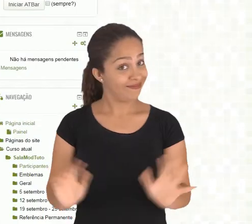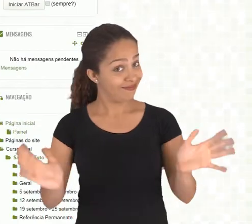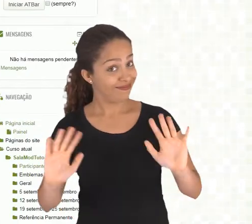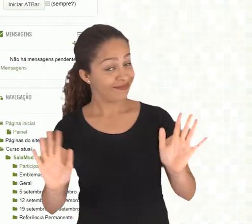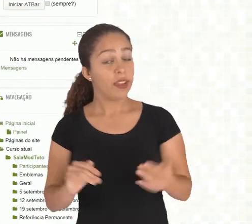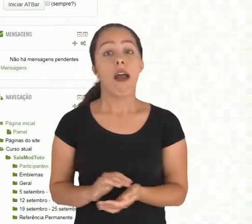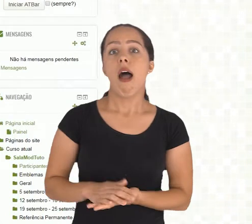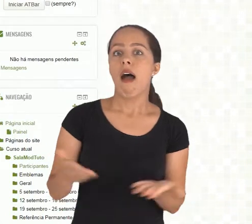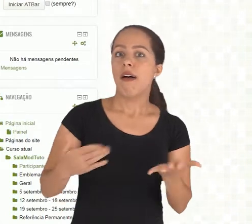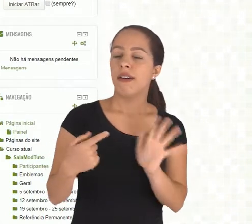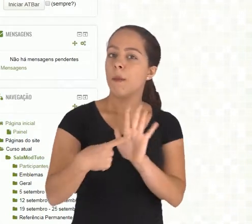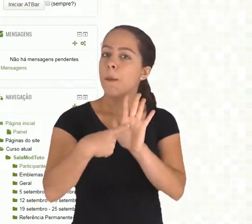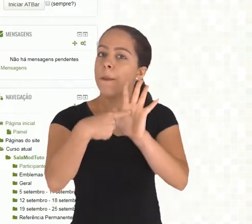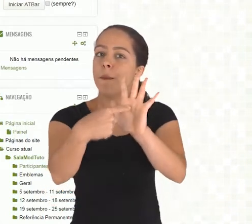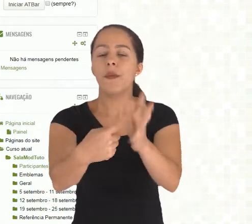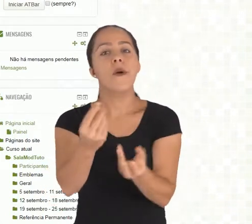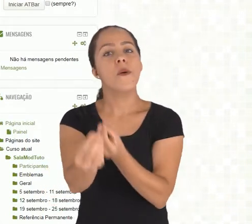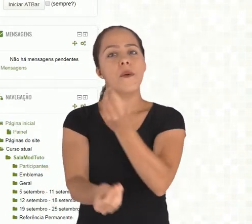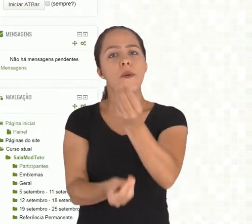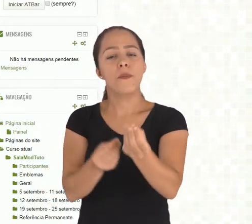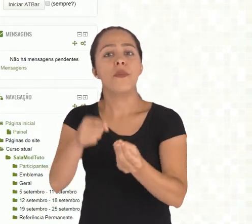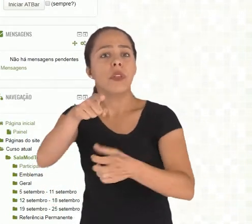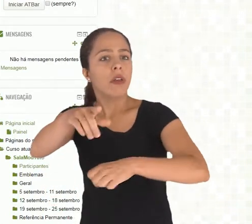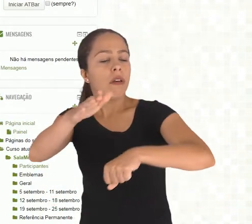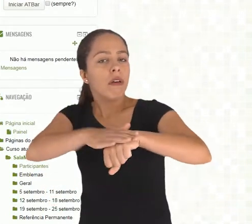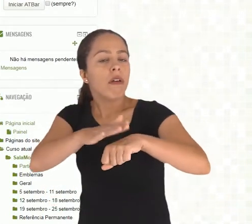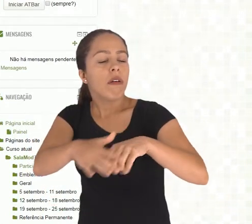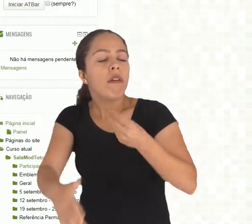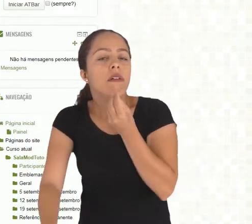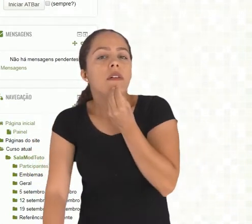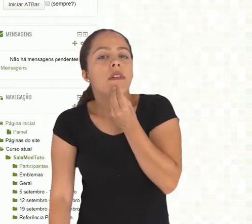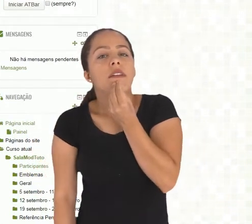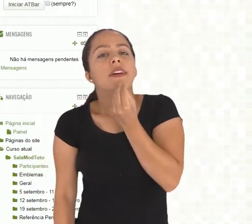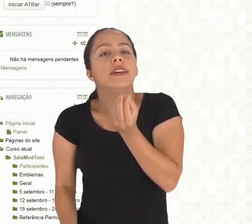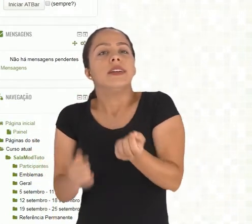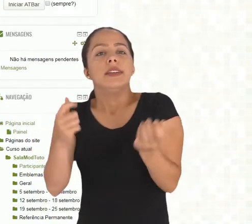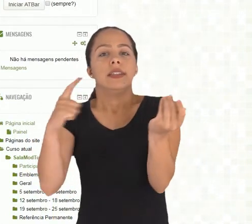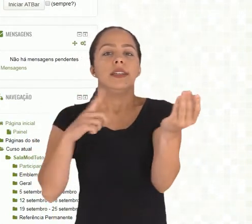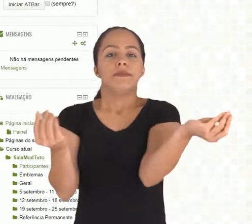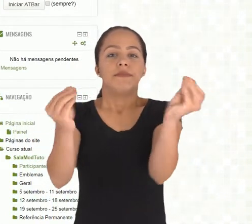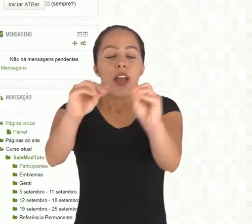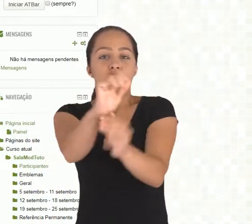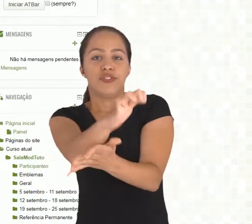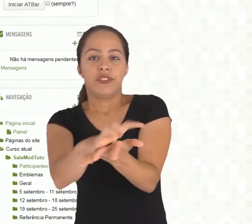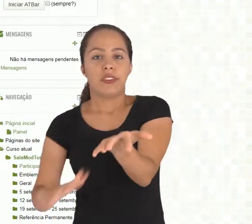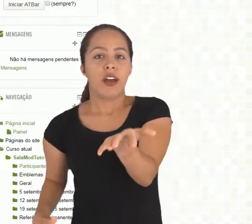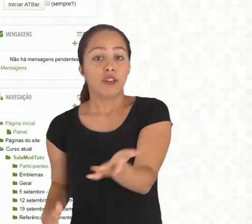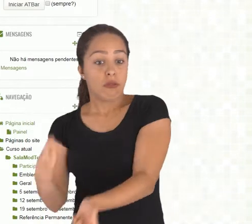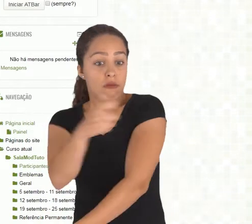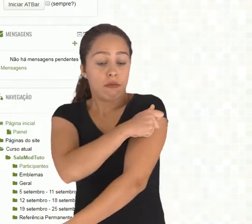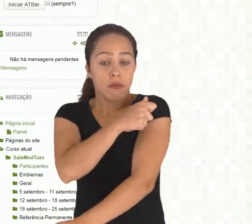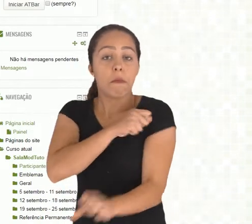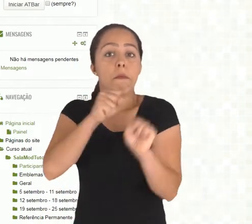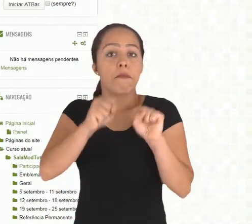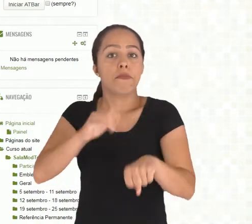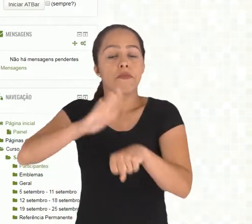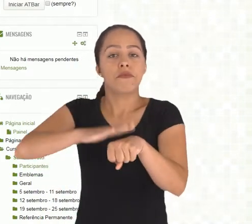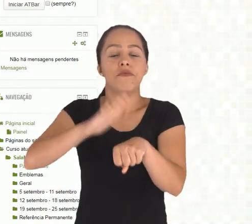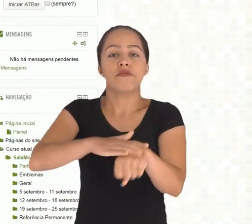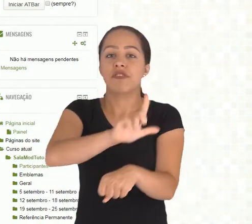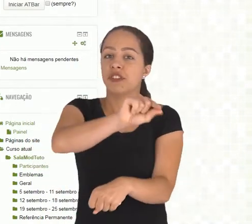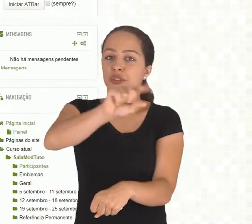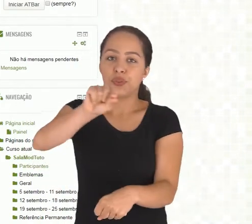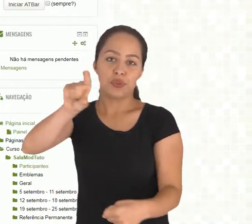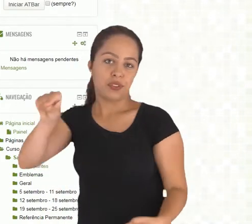Olá, agora eu quero mostrar para você como você faz para inserir uma atividade do tipo